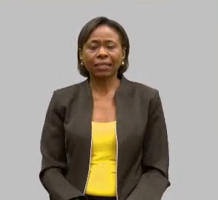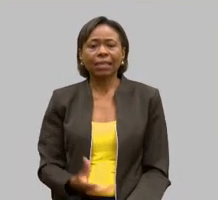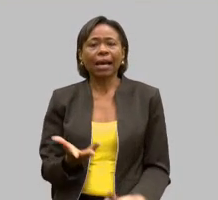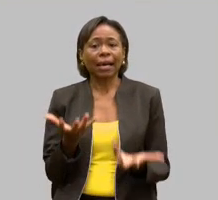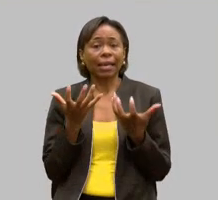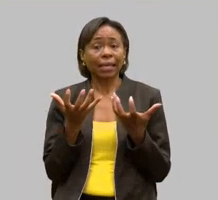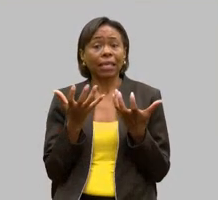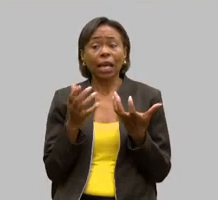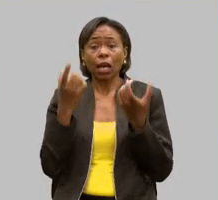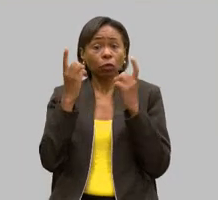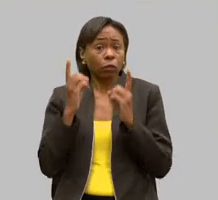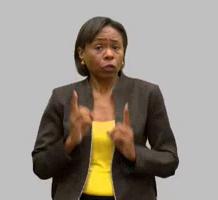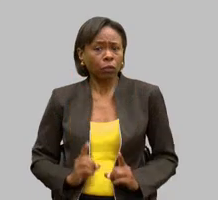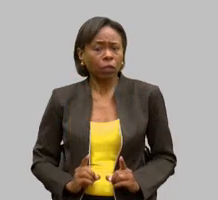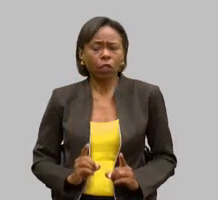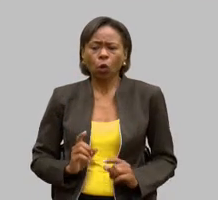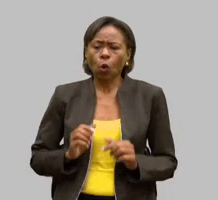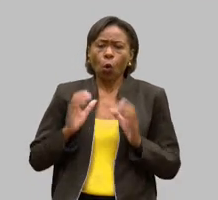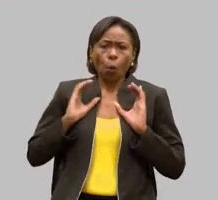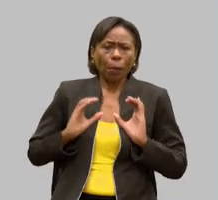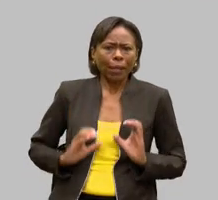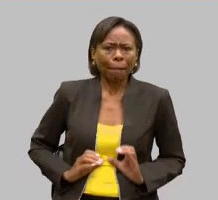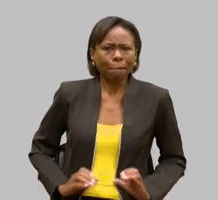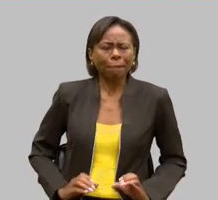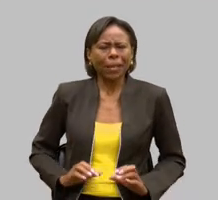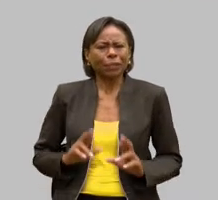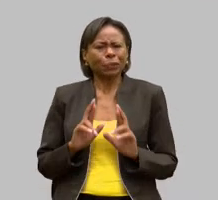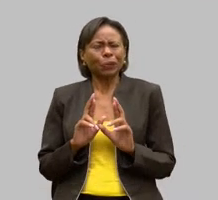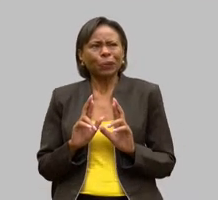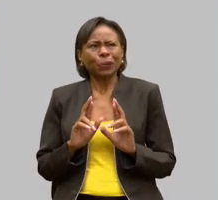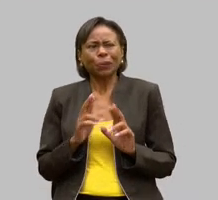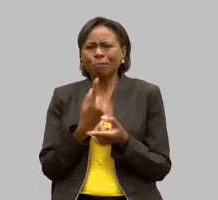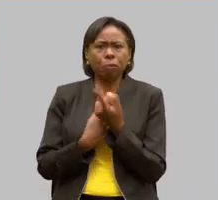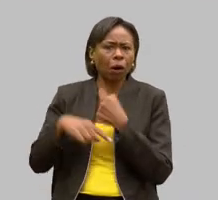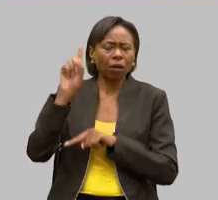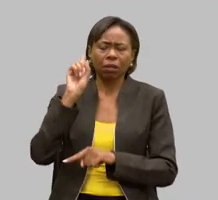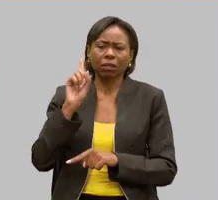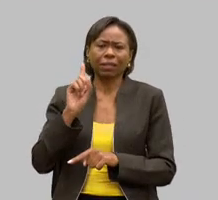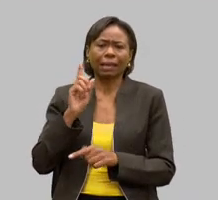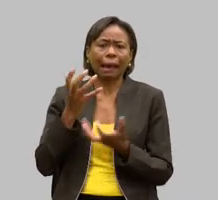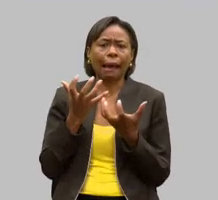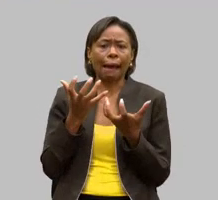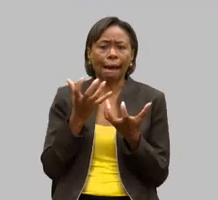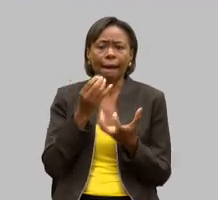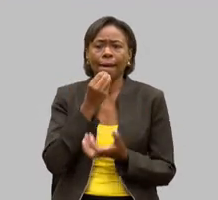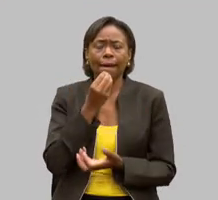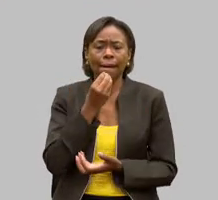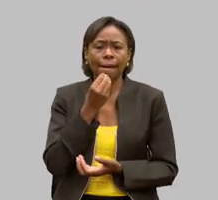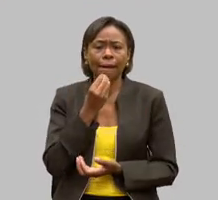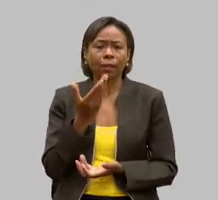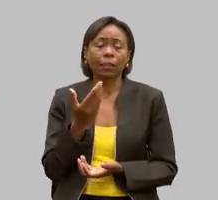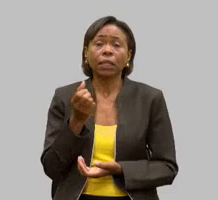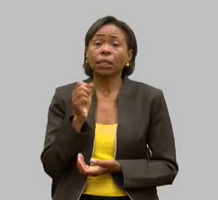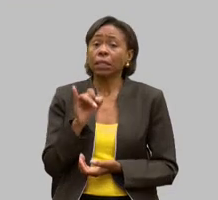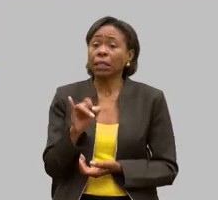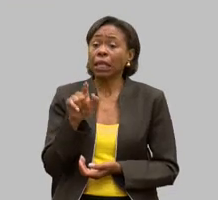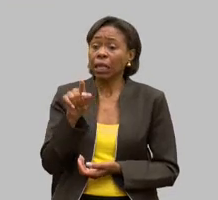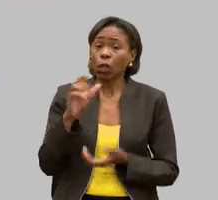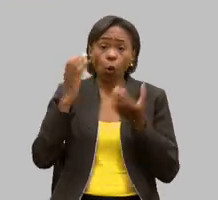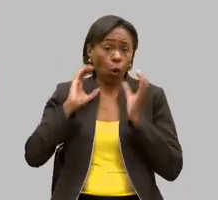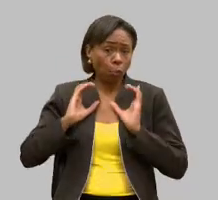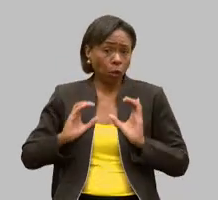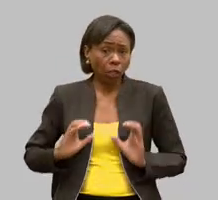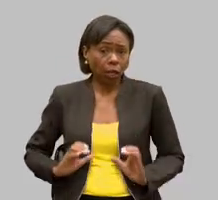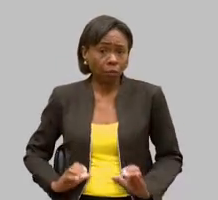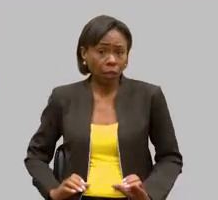extremamente disruptivo então tudo que a pessoa com deficiência faz do ponto de vista de um comportamento disruptivo ele é esperado e é inclusive